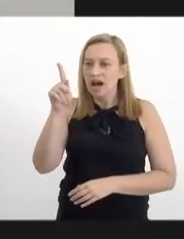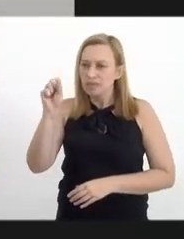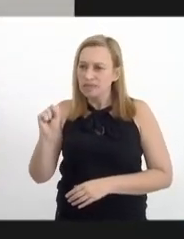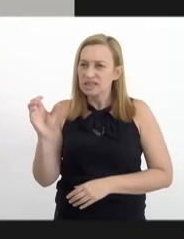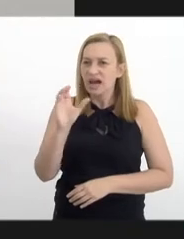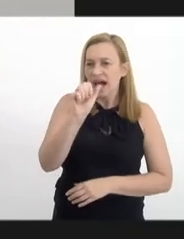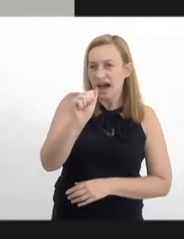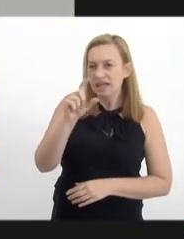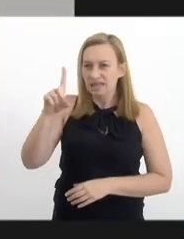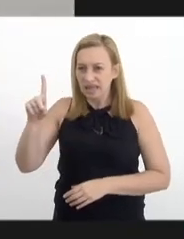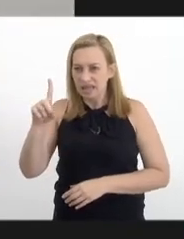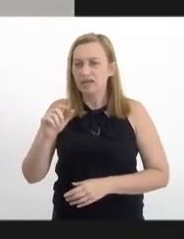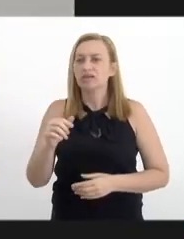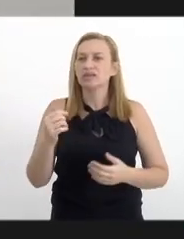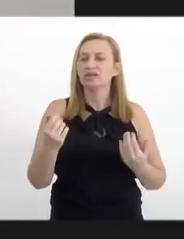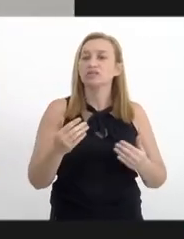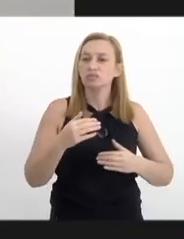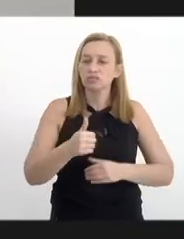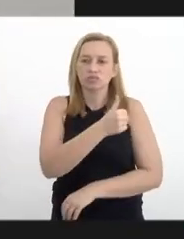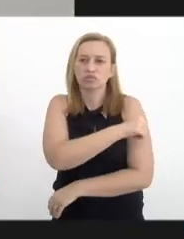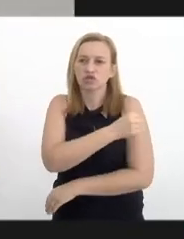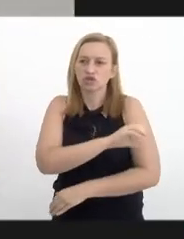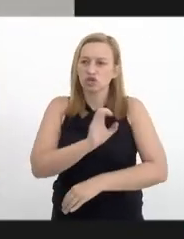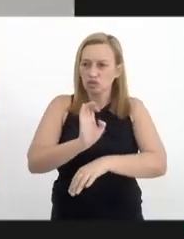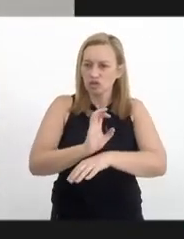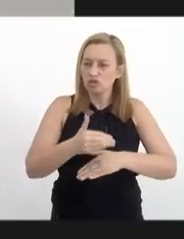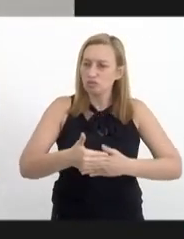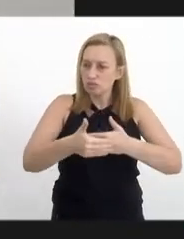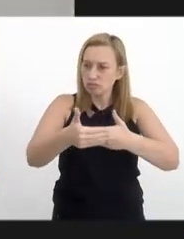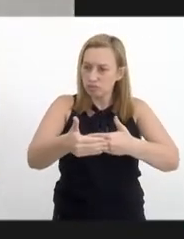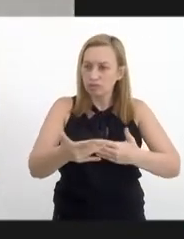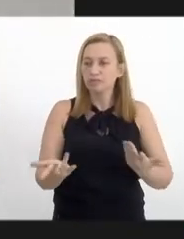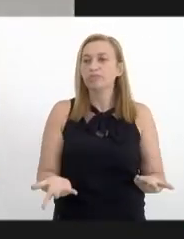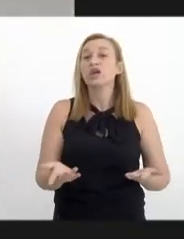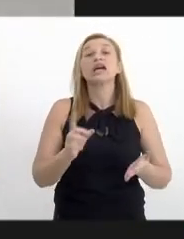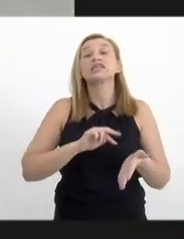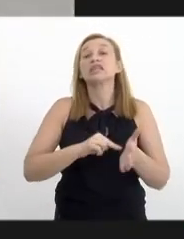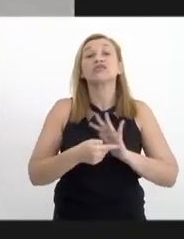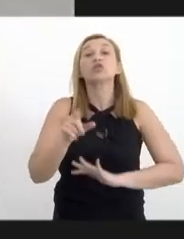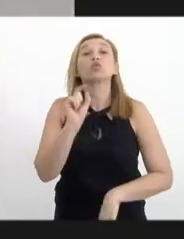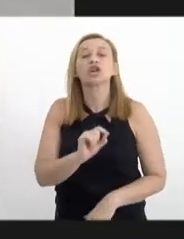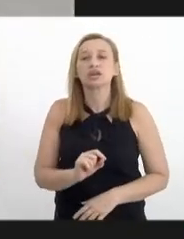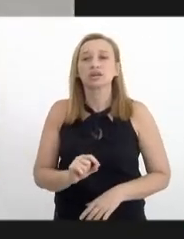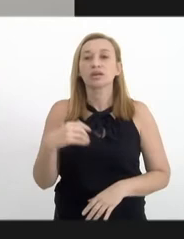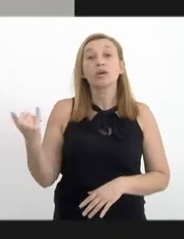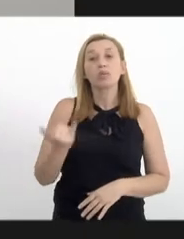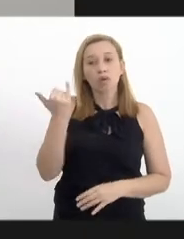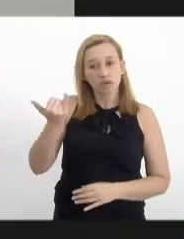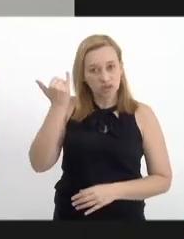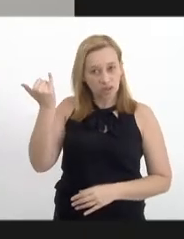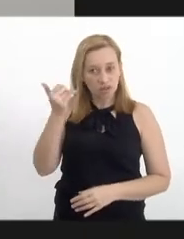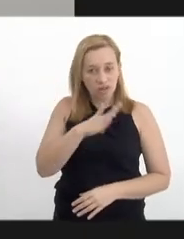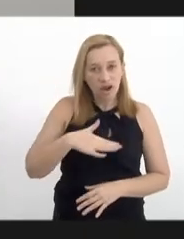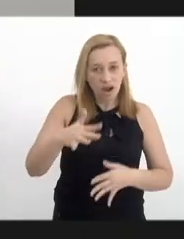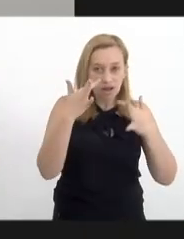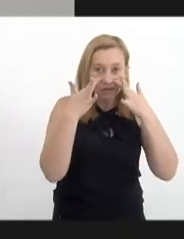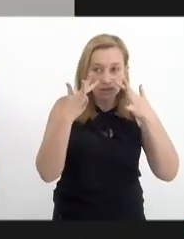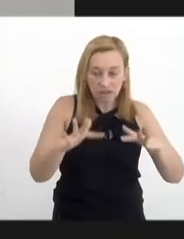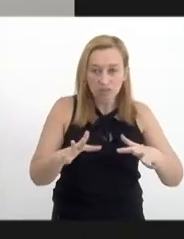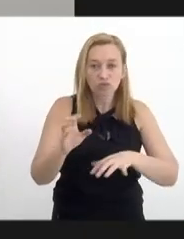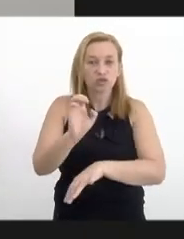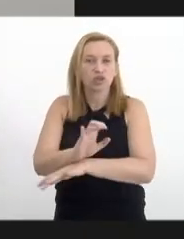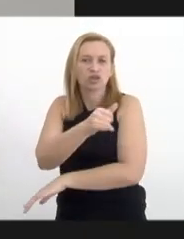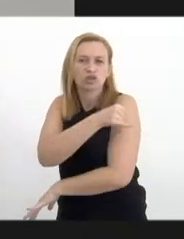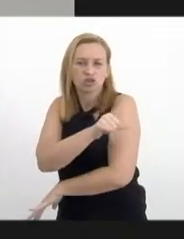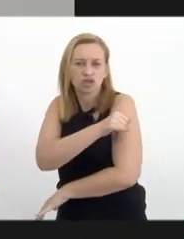de Janeiro de avançar, de avançar em sua cobertura. O significa isso? Nós temos uma importante rede de atenção psicosocial no Estado do Rio de Janeiro.